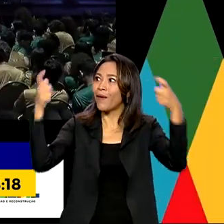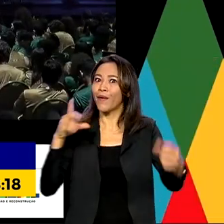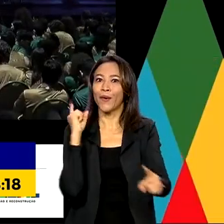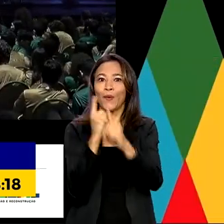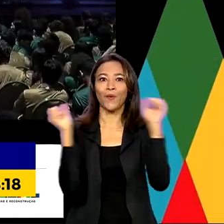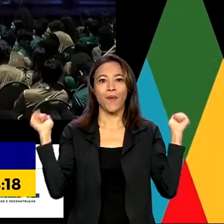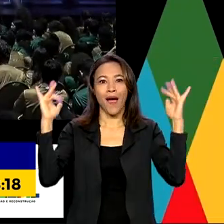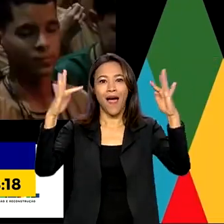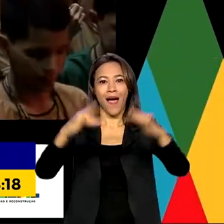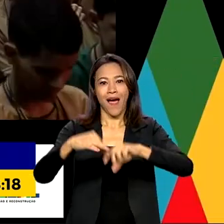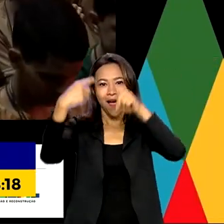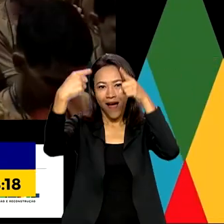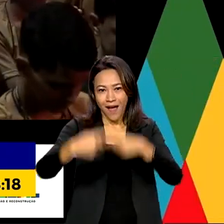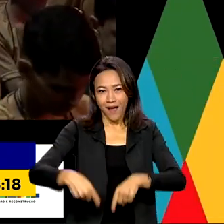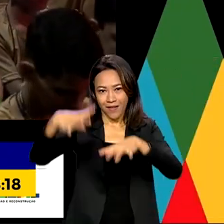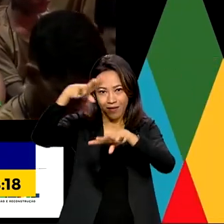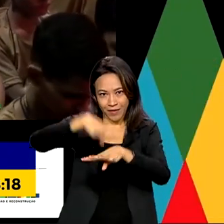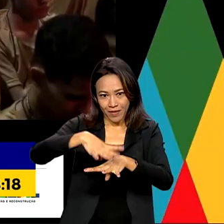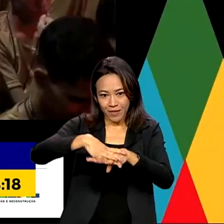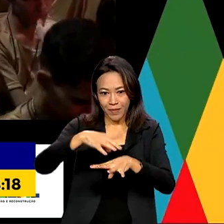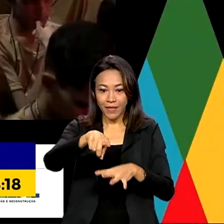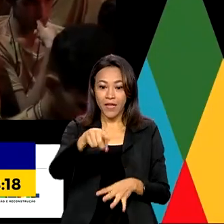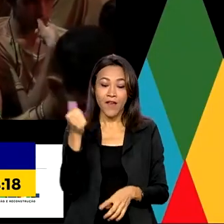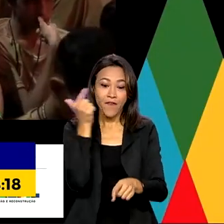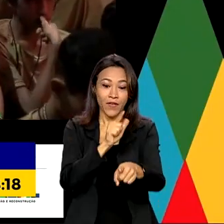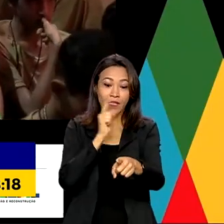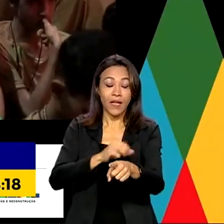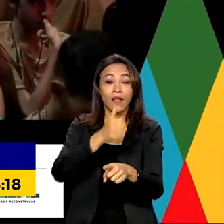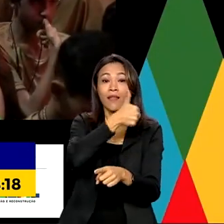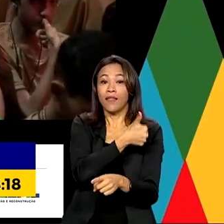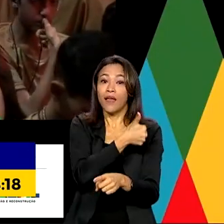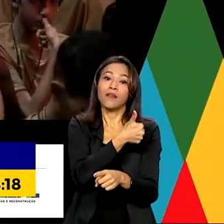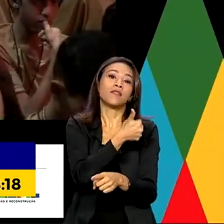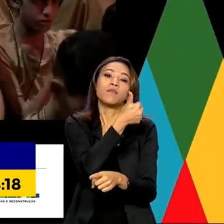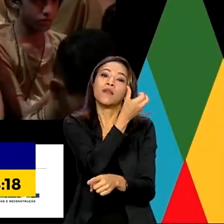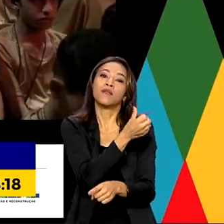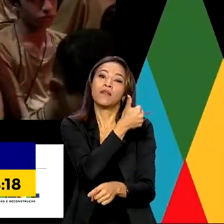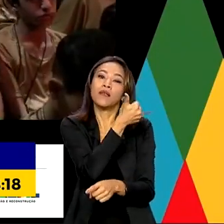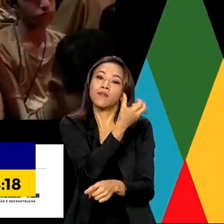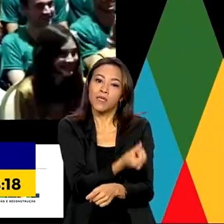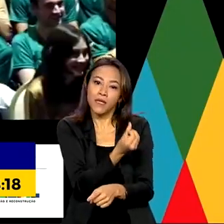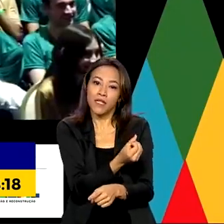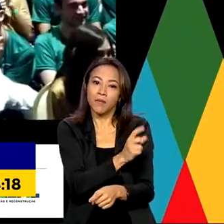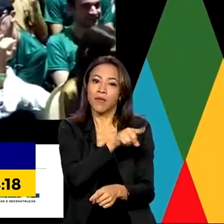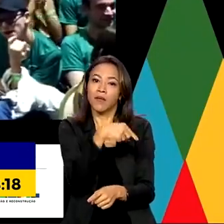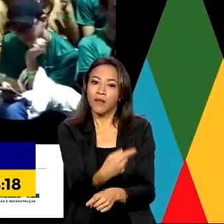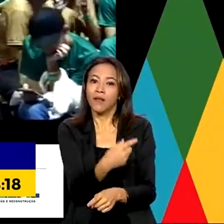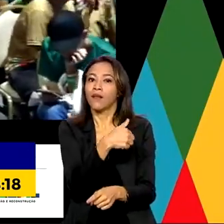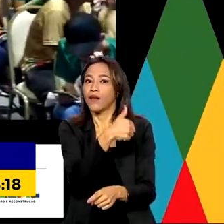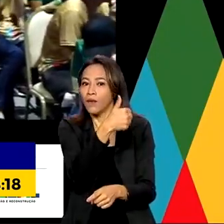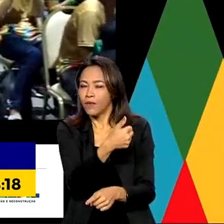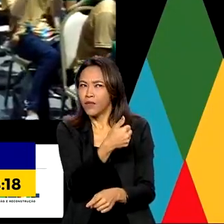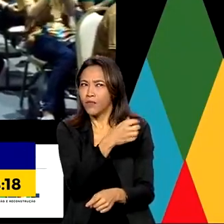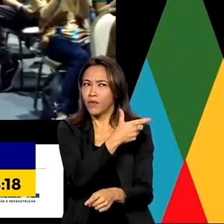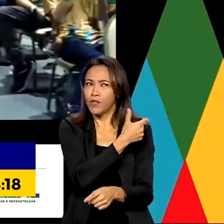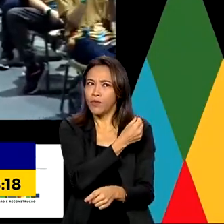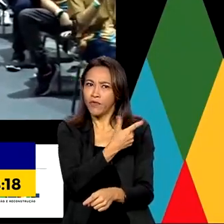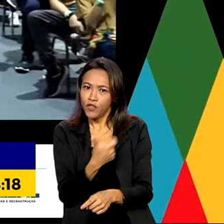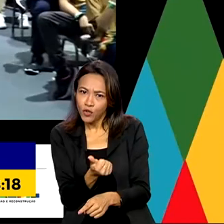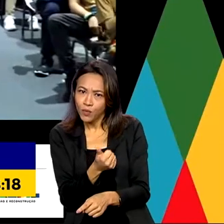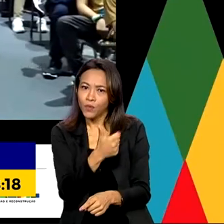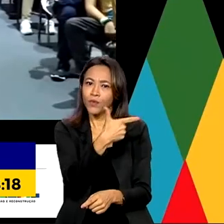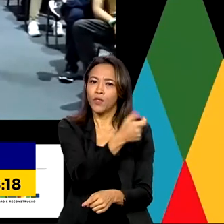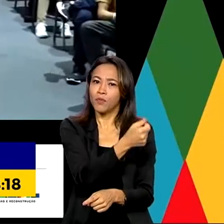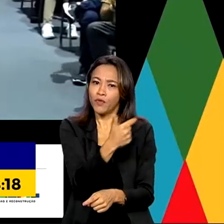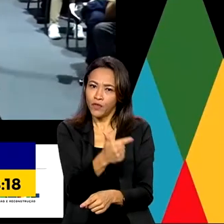da Olimpíada. Vencedores da 16ª e da 17ª OBMEP, realizadas em 2021 e